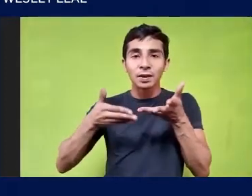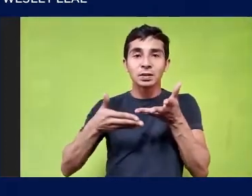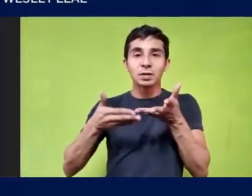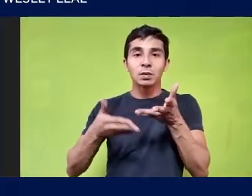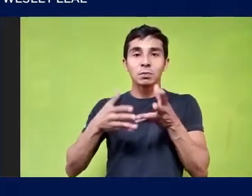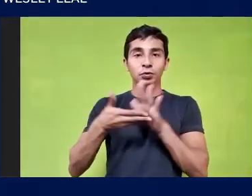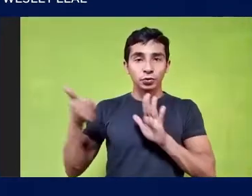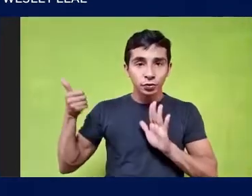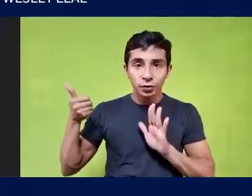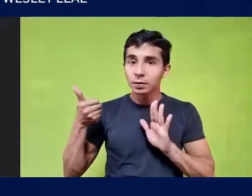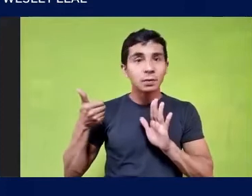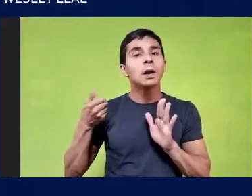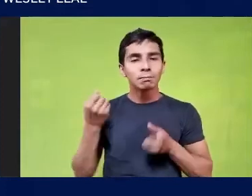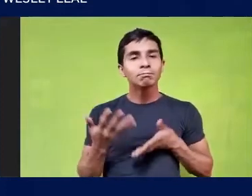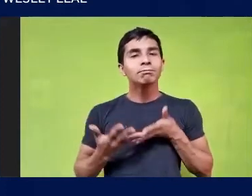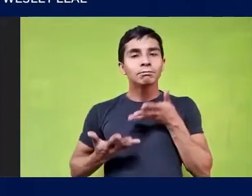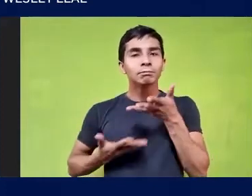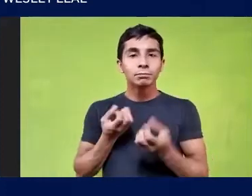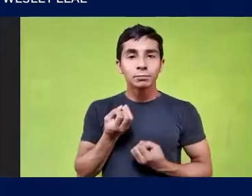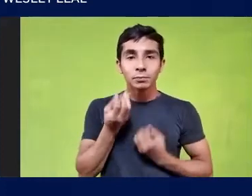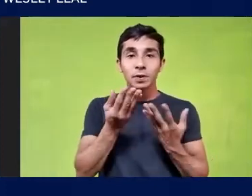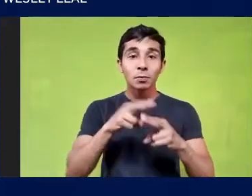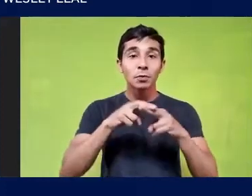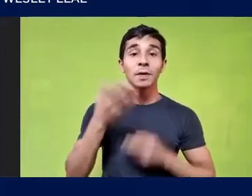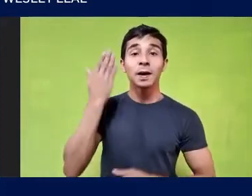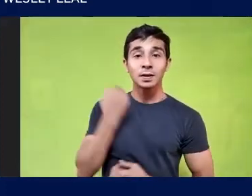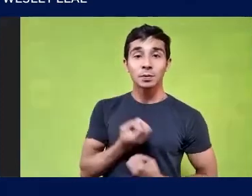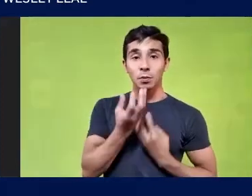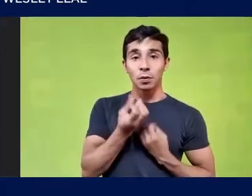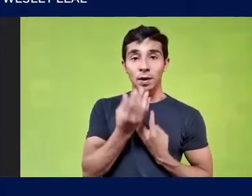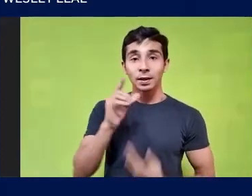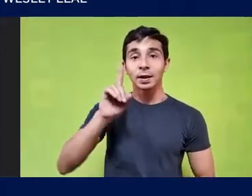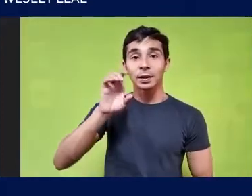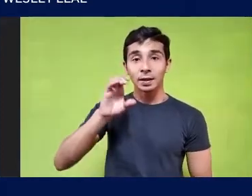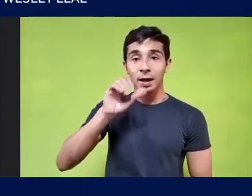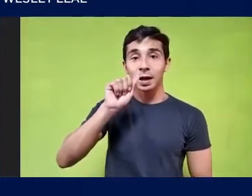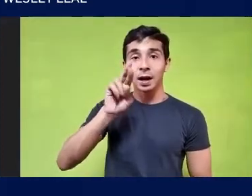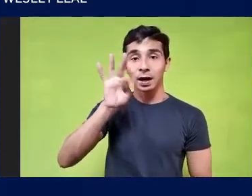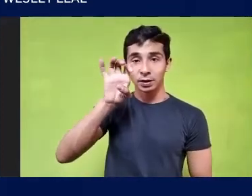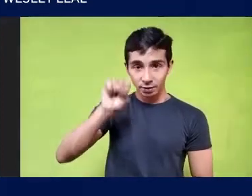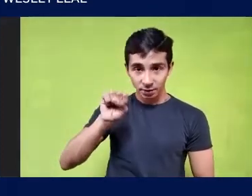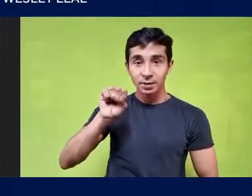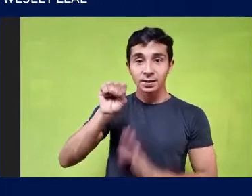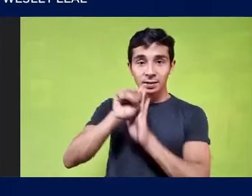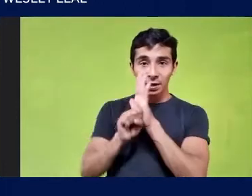talvez seja isso Que acusaram Descartes De ter feito Sabe o René Descartes Do século XVI